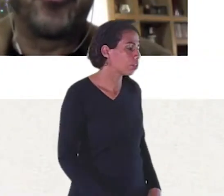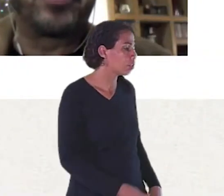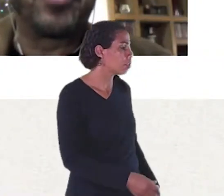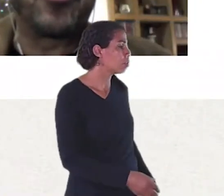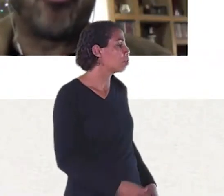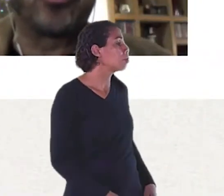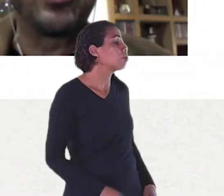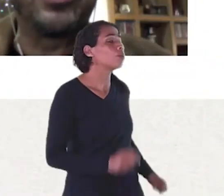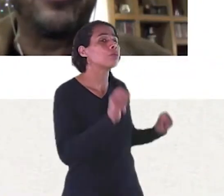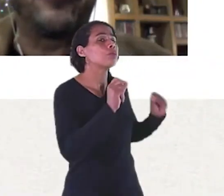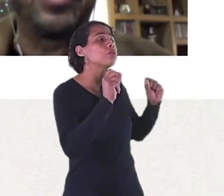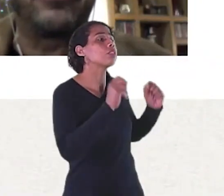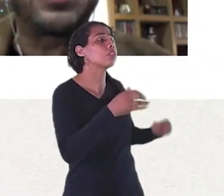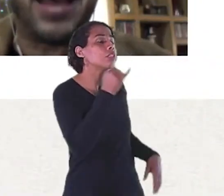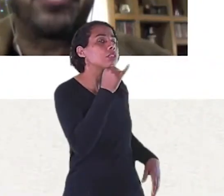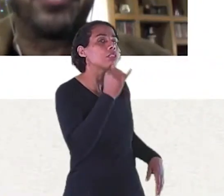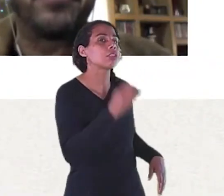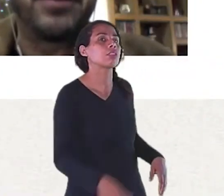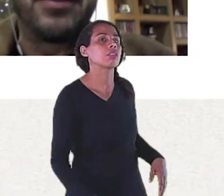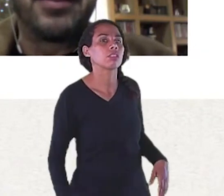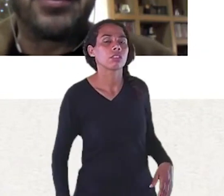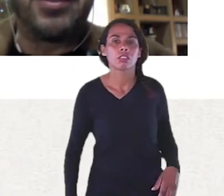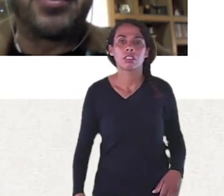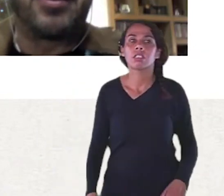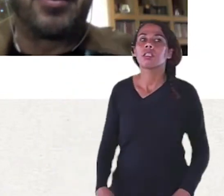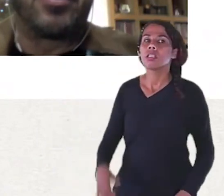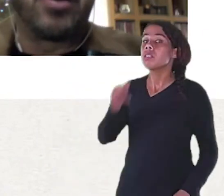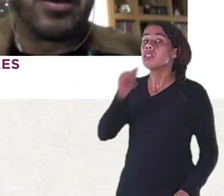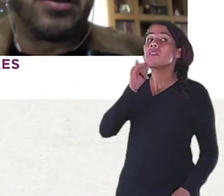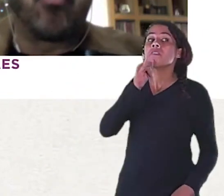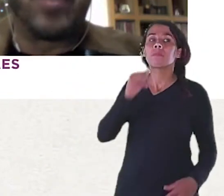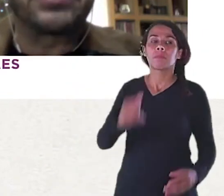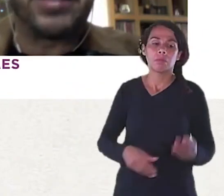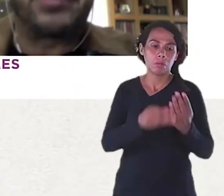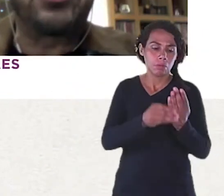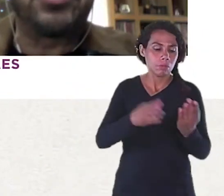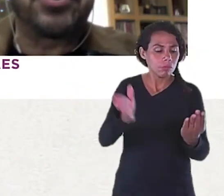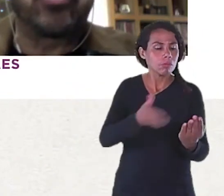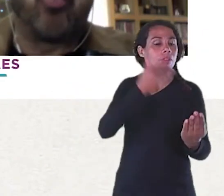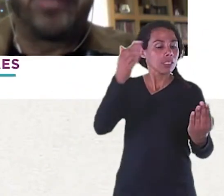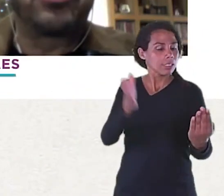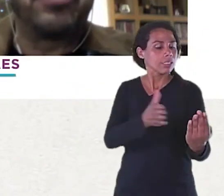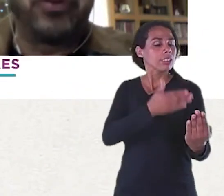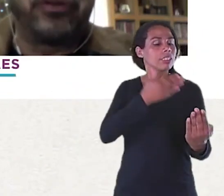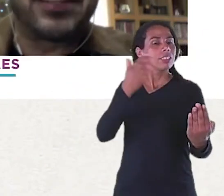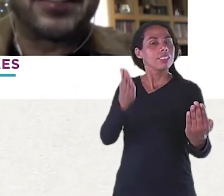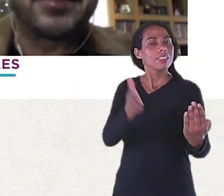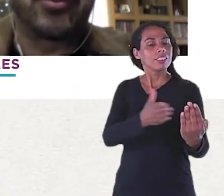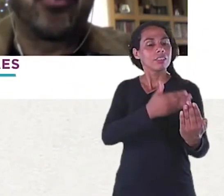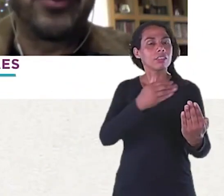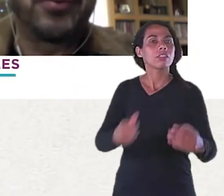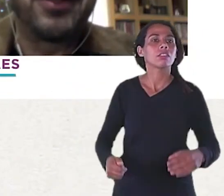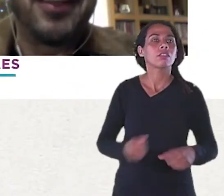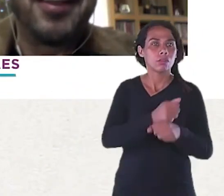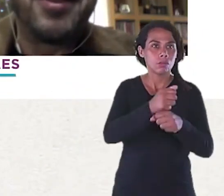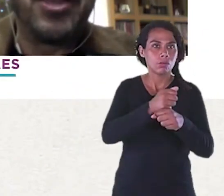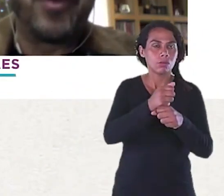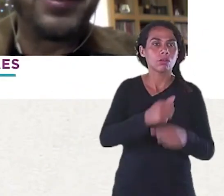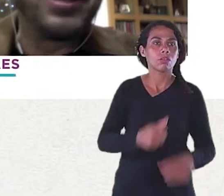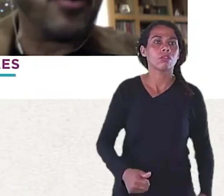primeiro O conto O livro se abre Que era Uma tarde Do ano de 1968